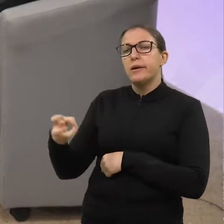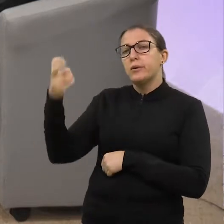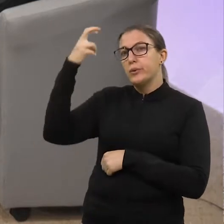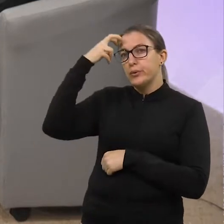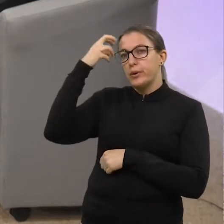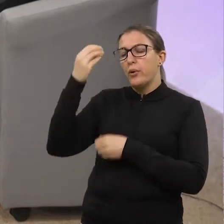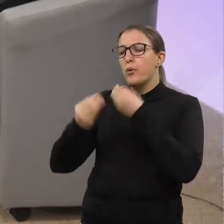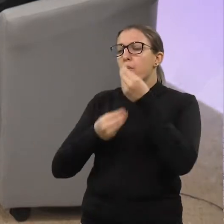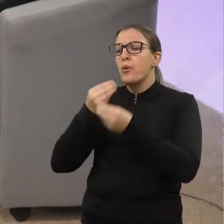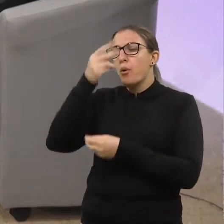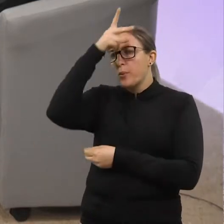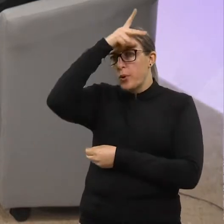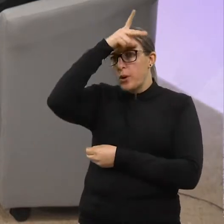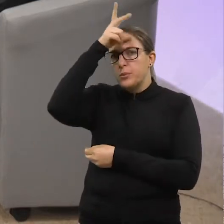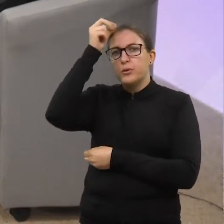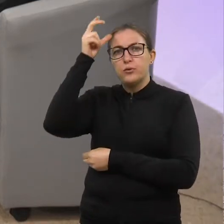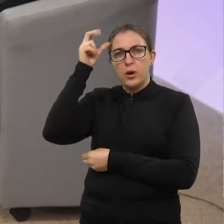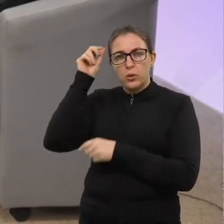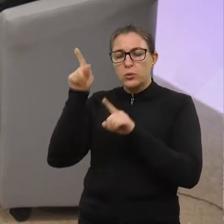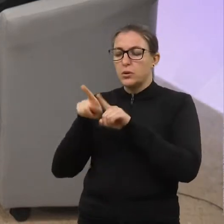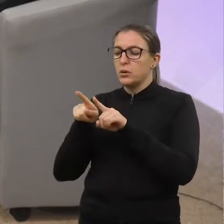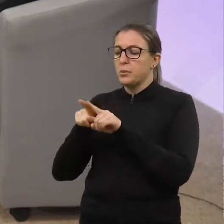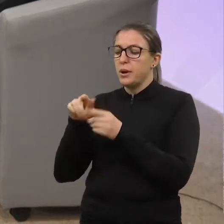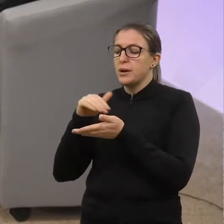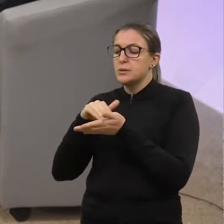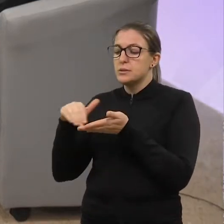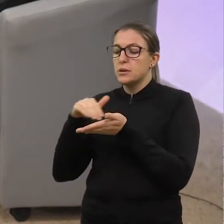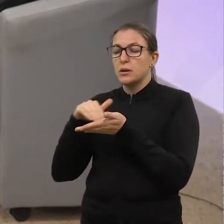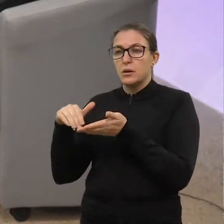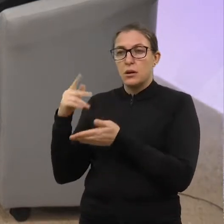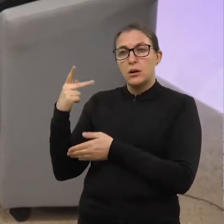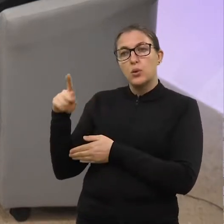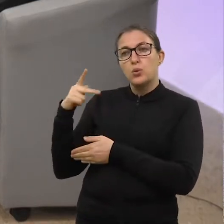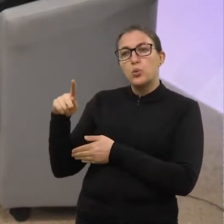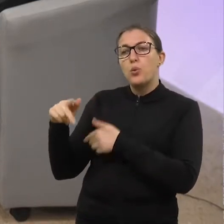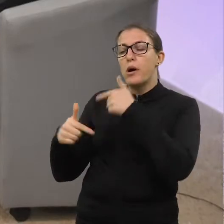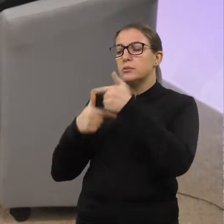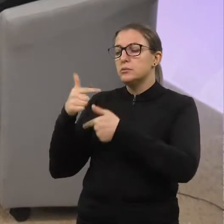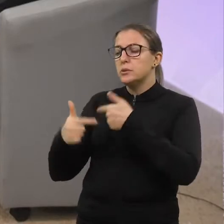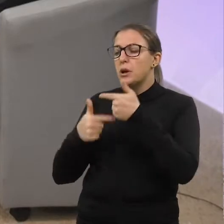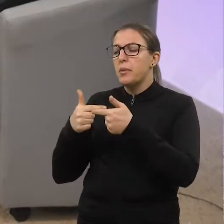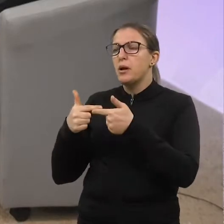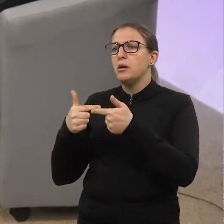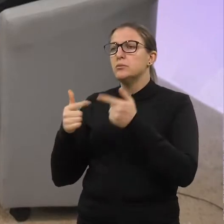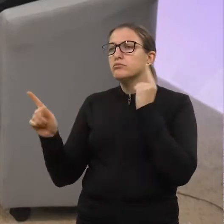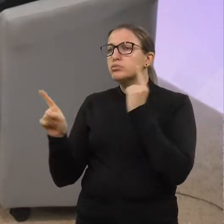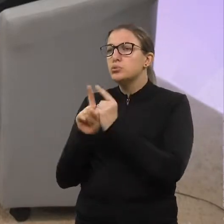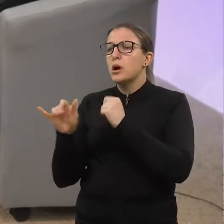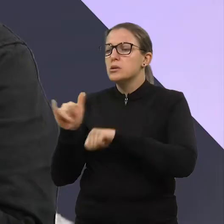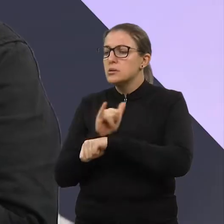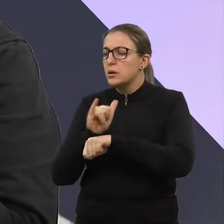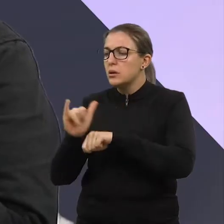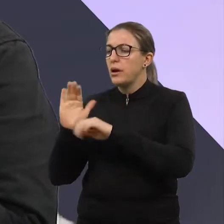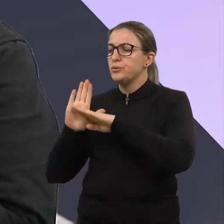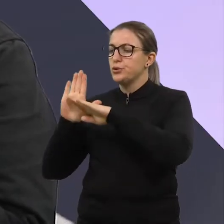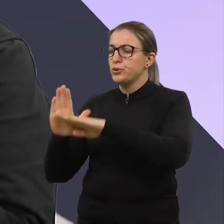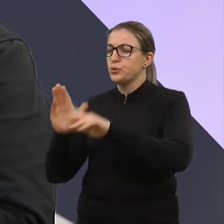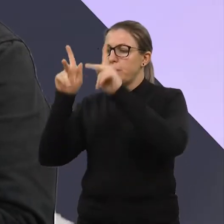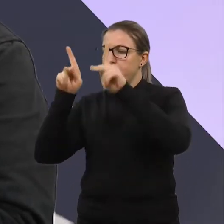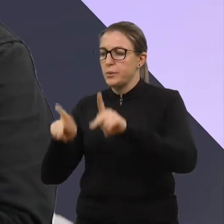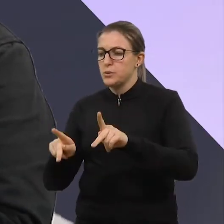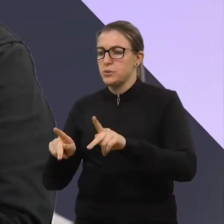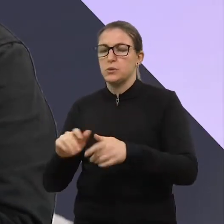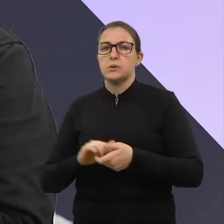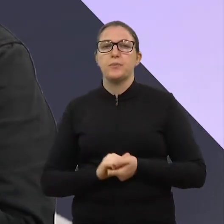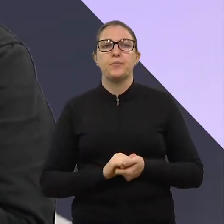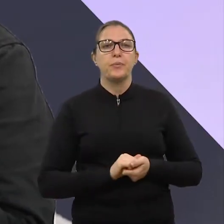Como é que a Prefeitura, como é que especificamente a tua Secretaria tem trabalhado para buscar alternativas para essas pessoas? Então tá,